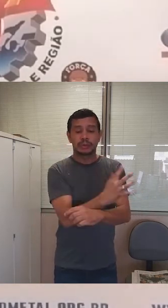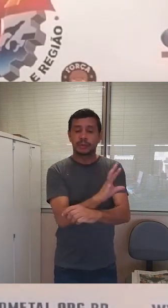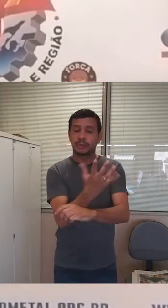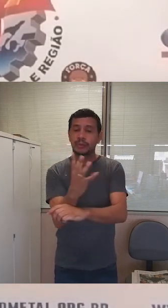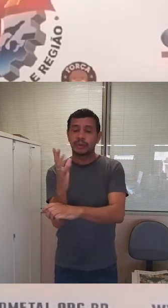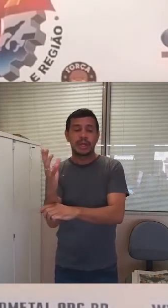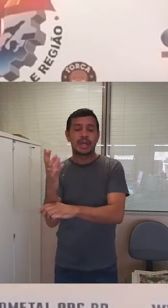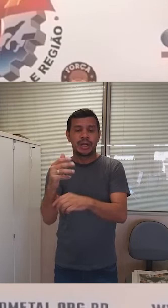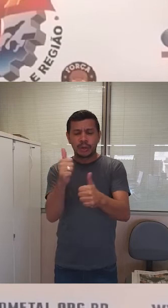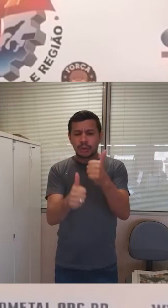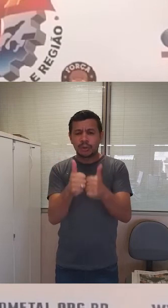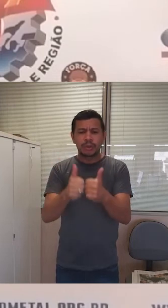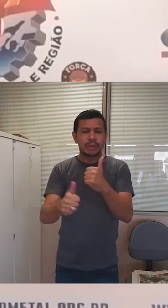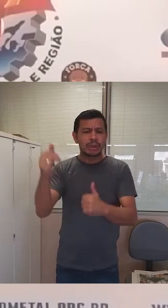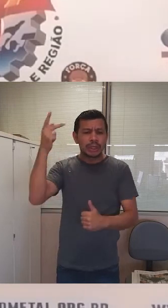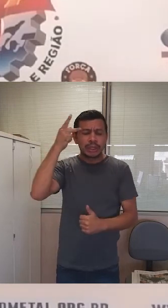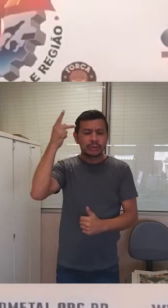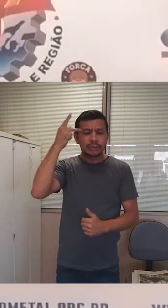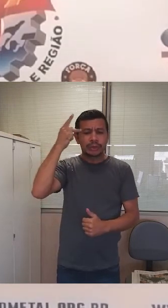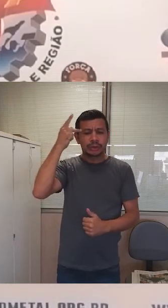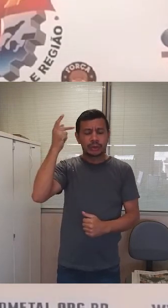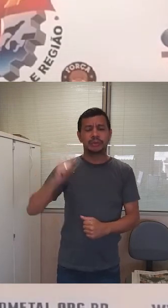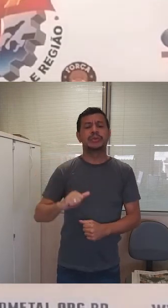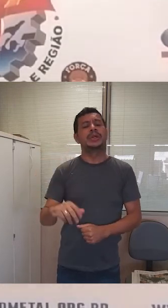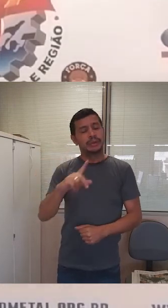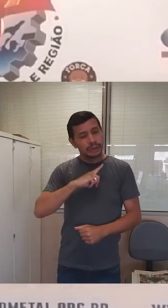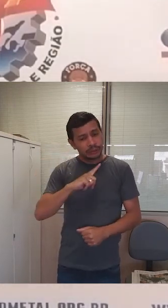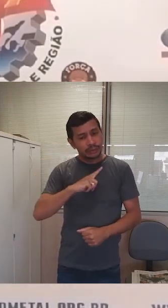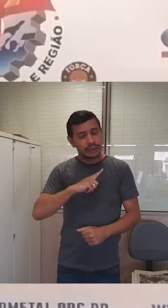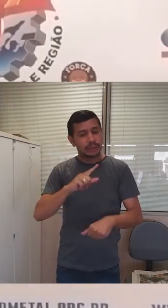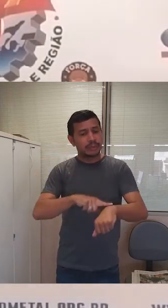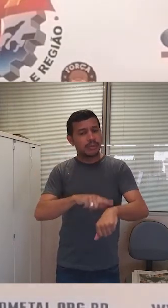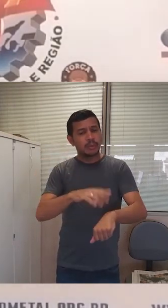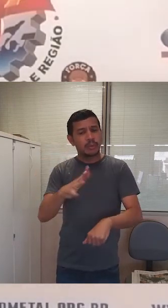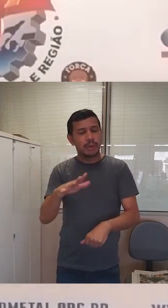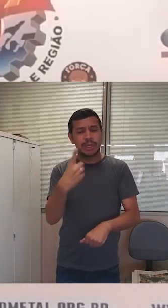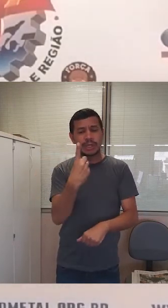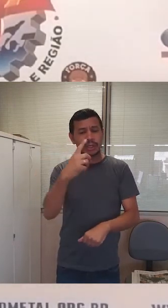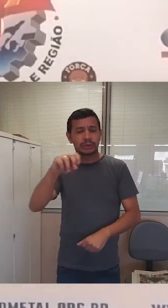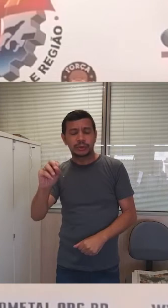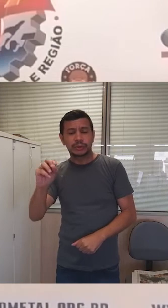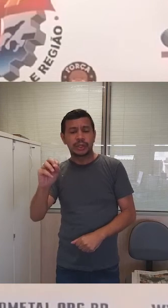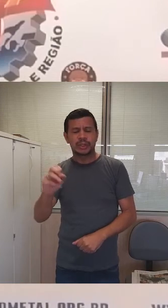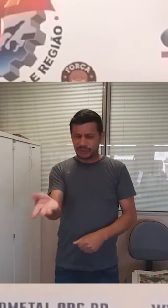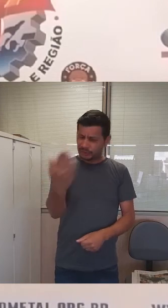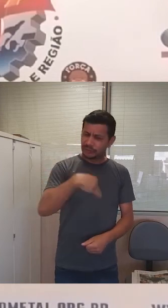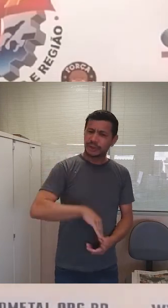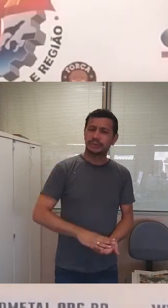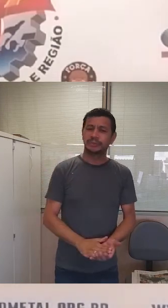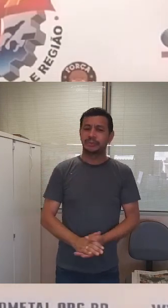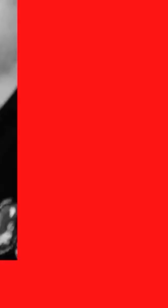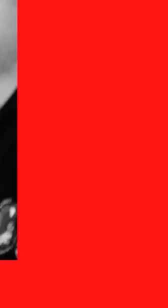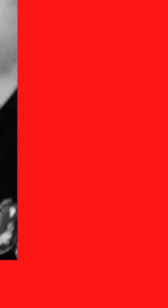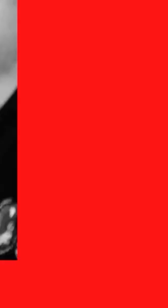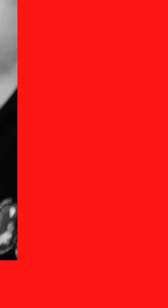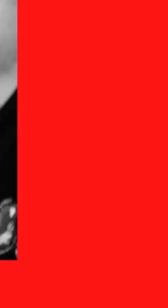Praça Charles Miller, em frente ao estádio do Pacaembu, em São Paulo, a partir das 10h. Você vai participar!